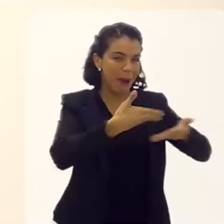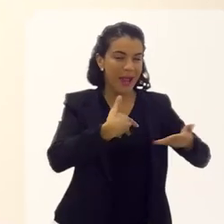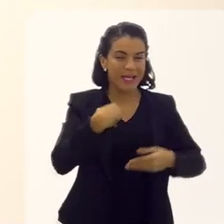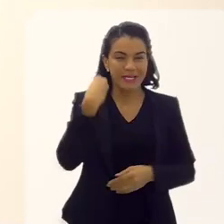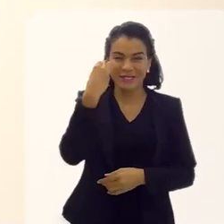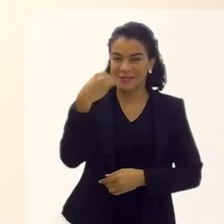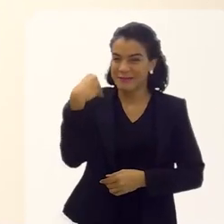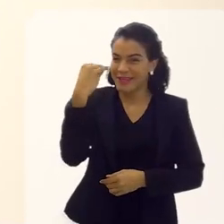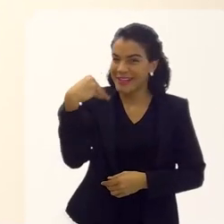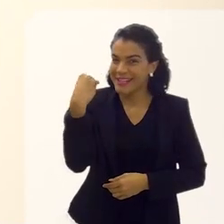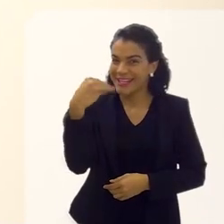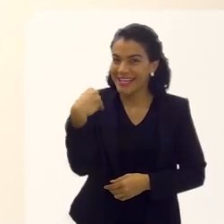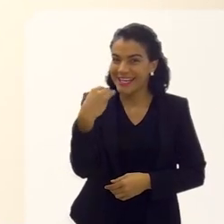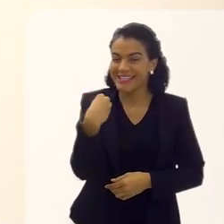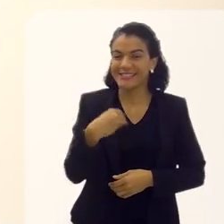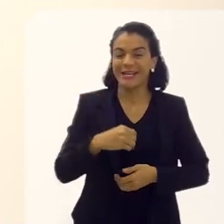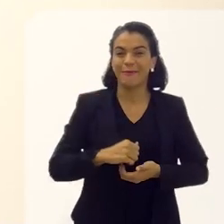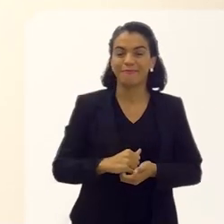experiências.